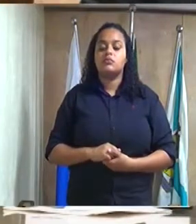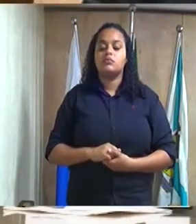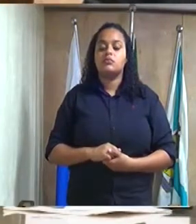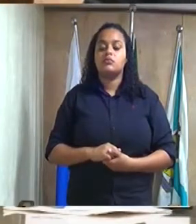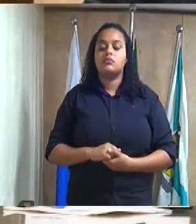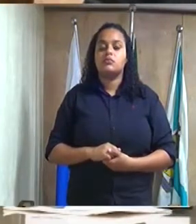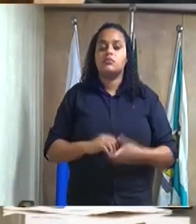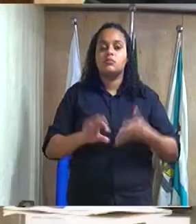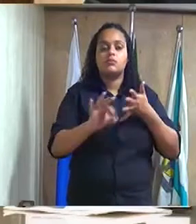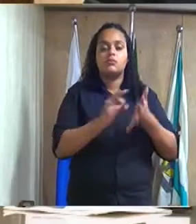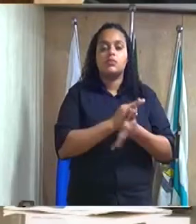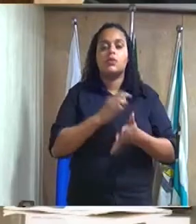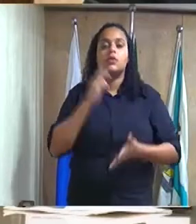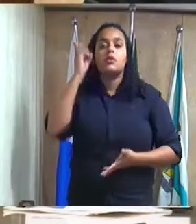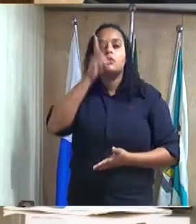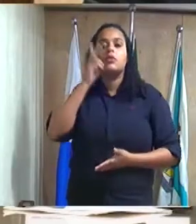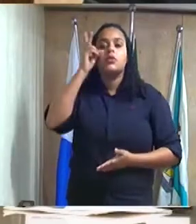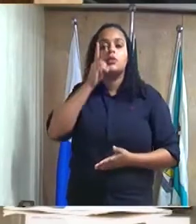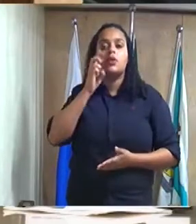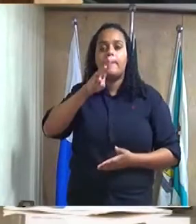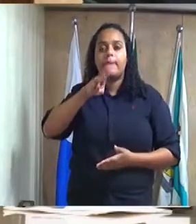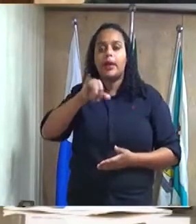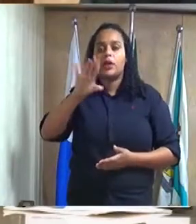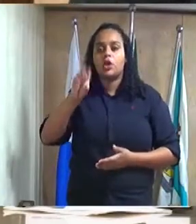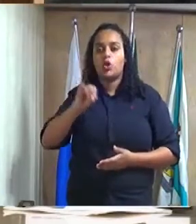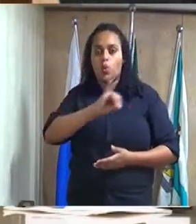Por ordem de inscrição, vereador Marquinho, oi